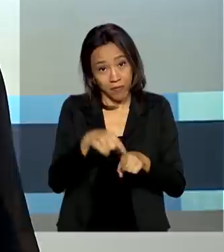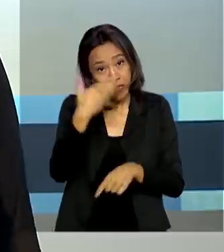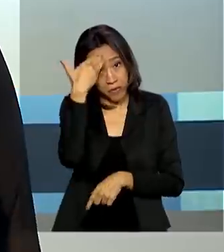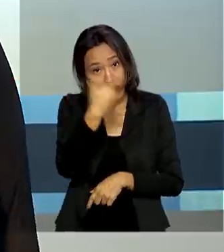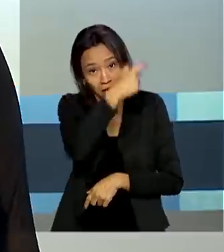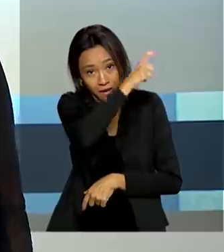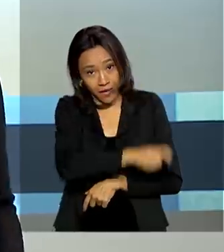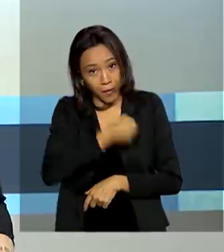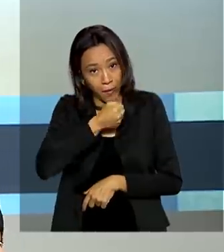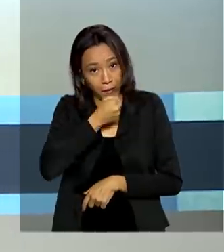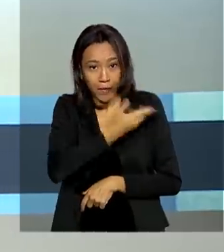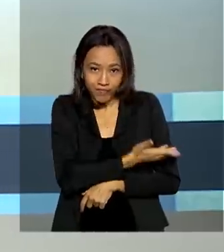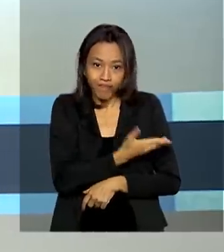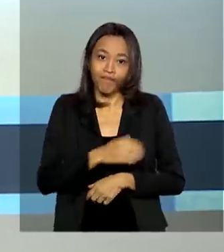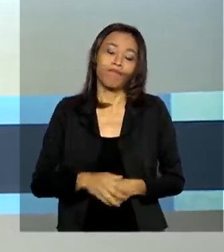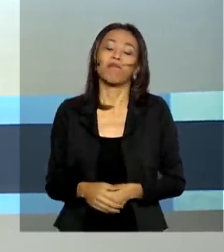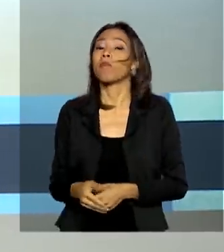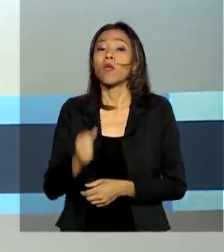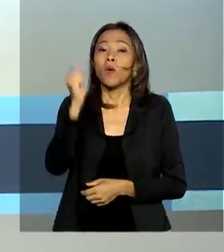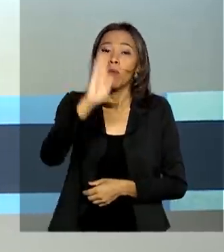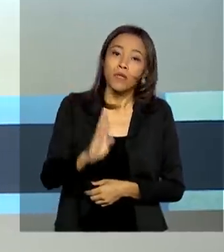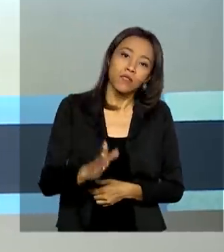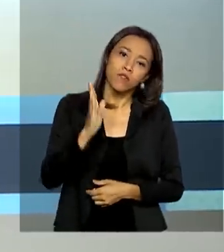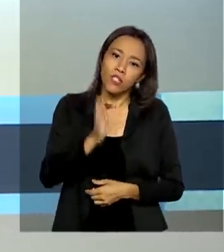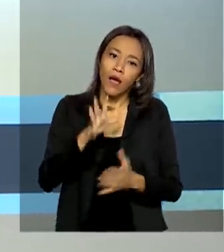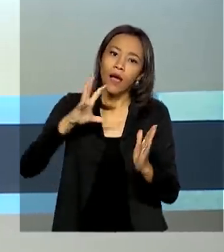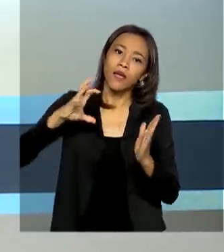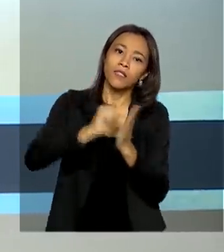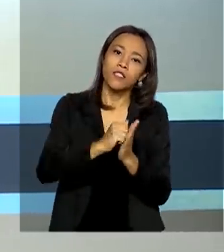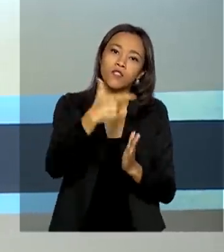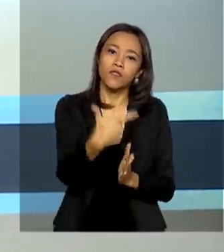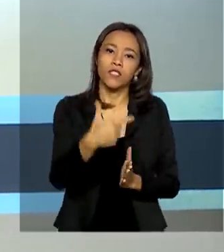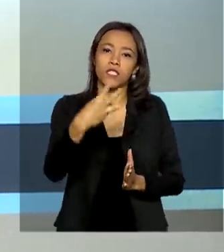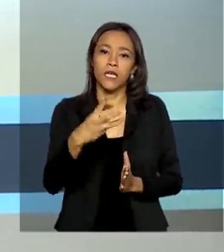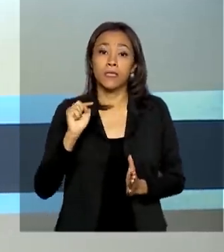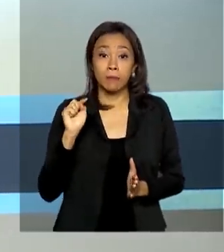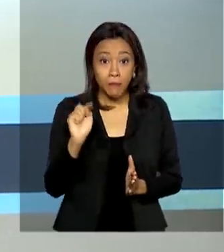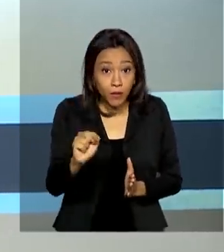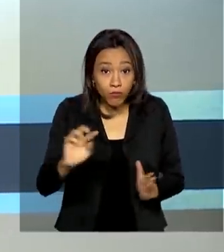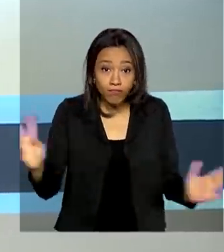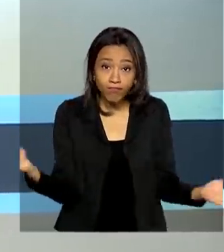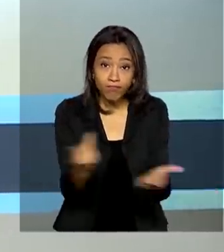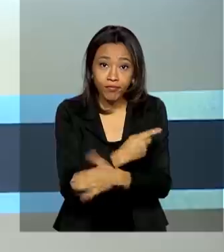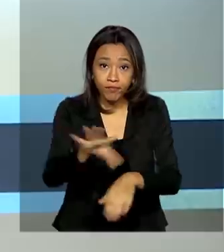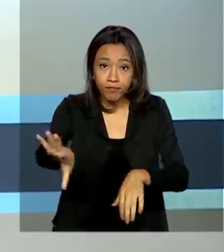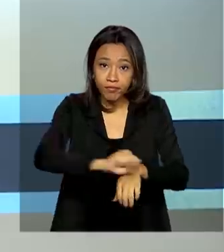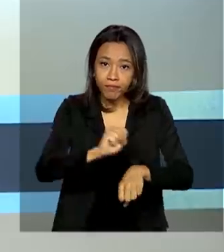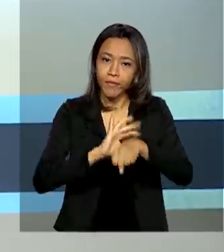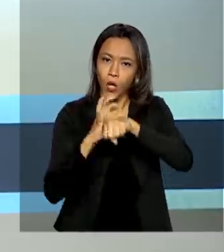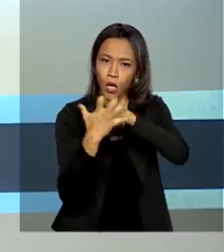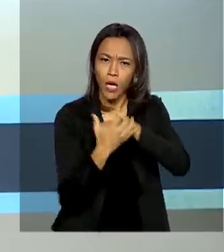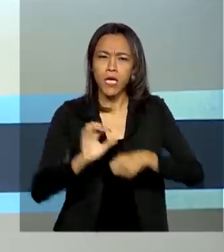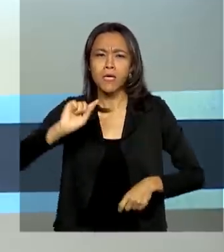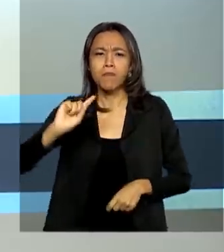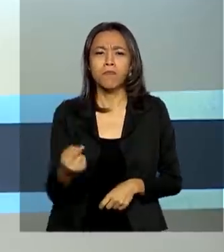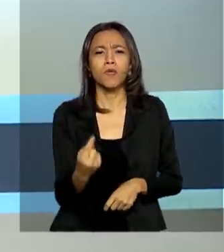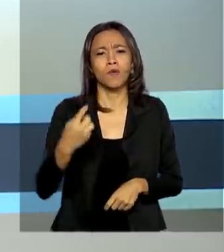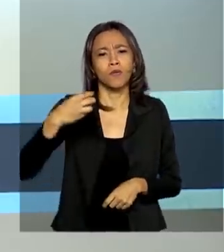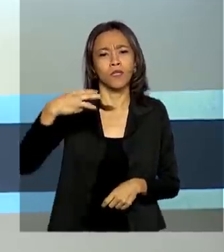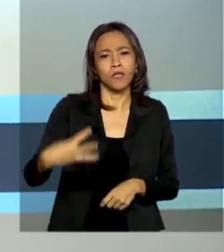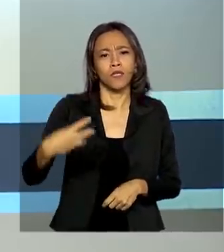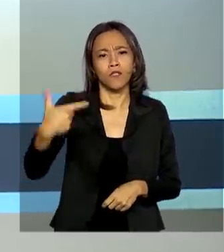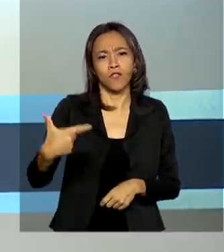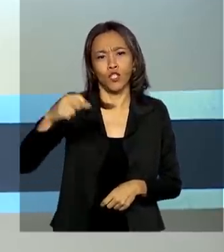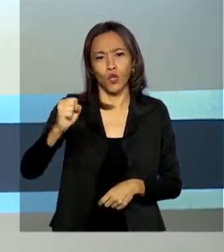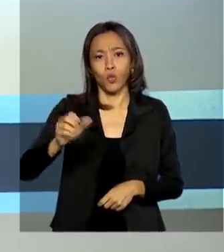entrevistado. E olha, o Brasil já registra mais de 23 mil casos de Covid-19 e 1.328 mortes.